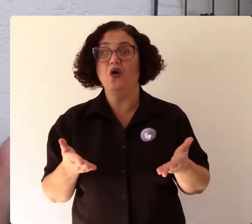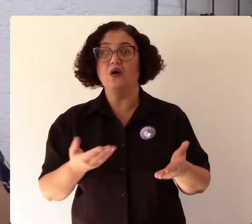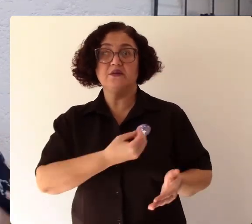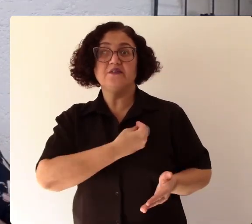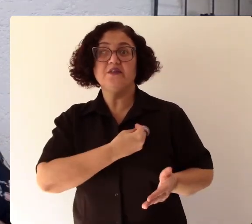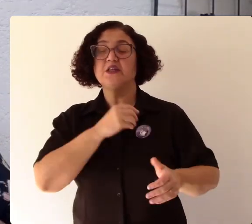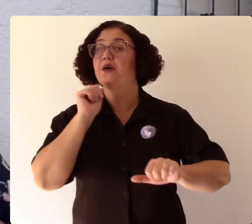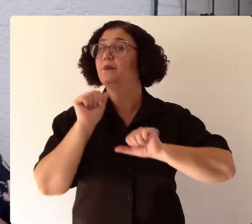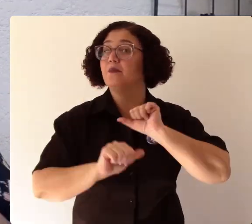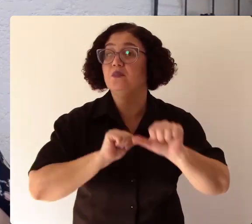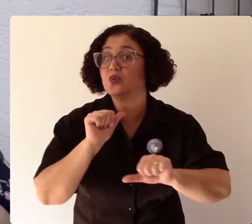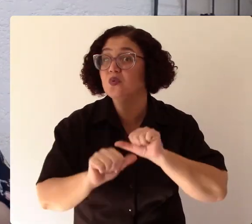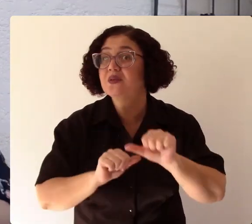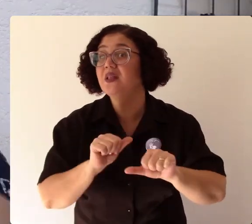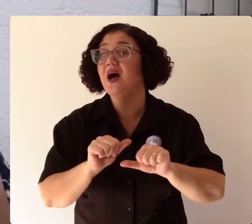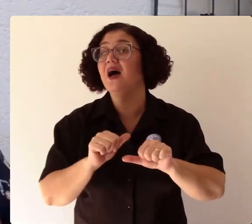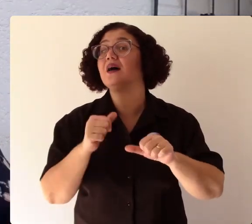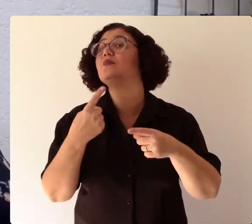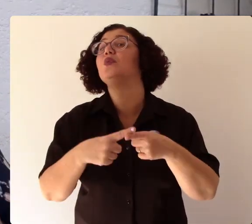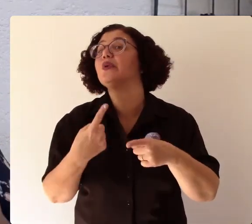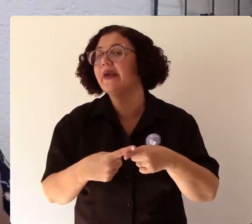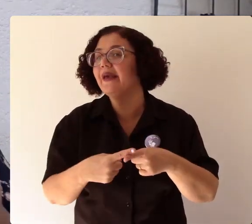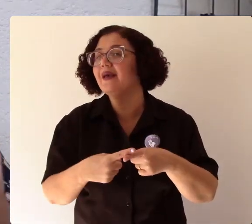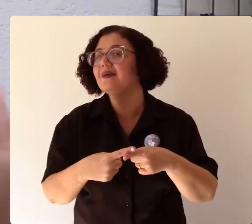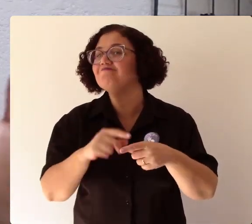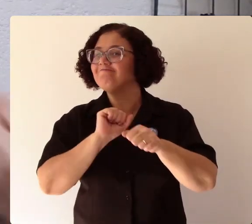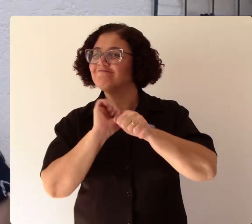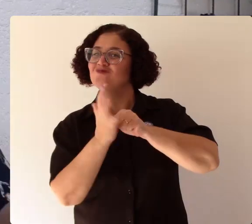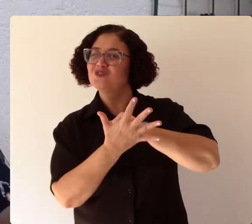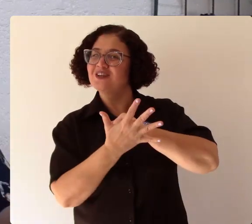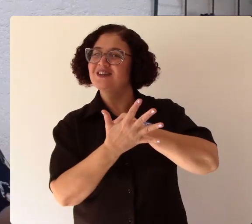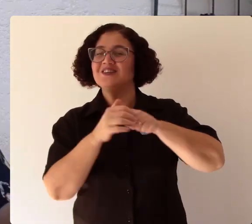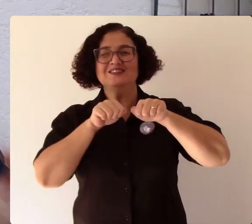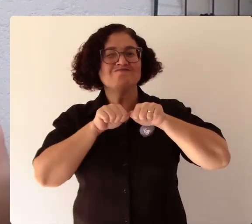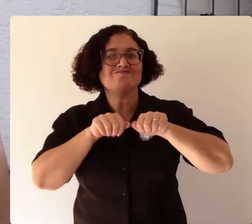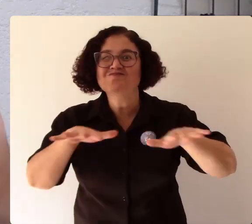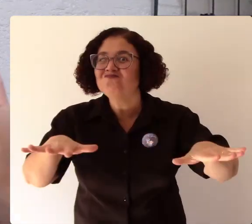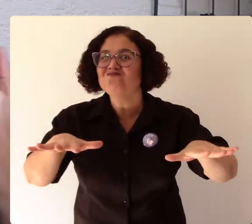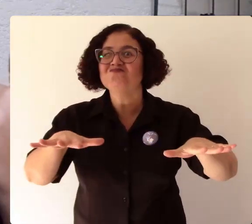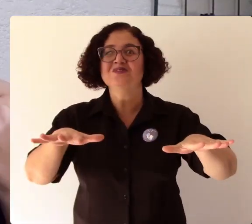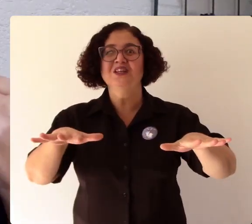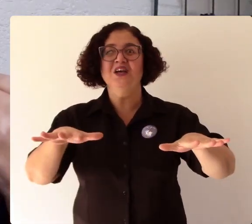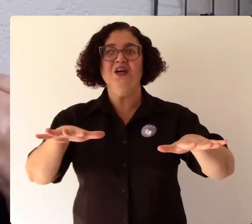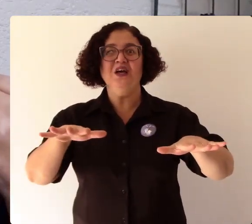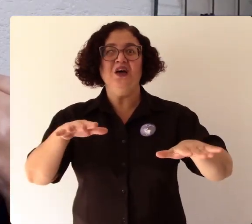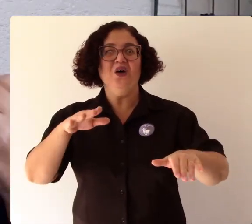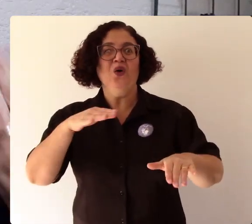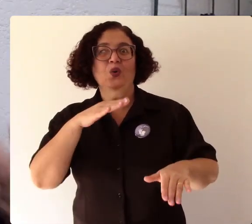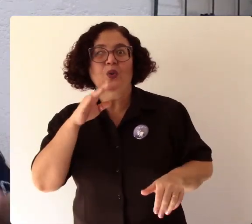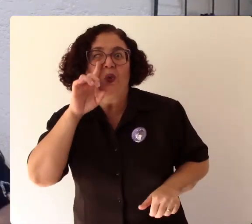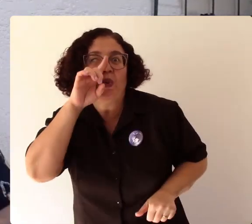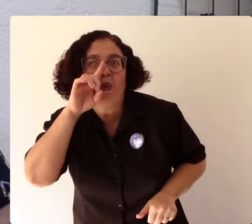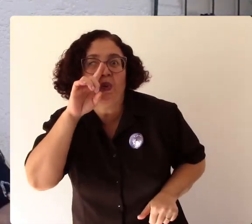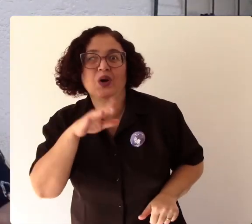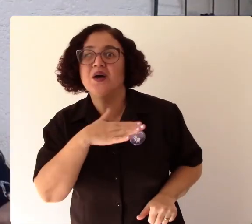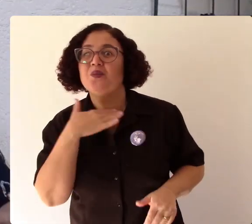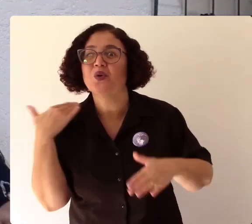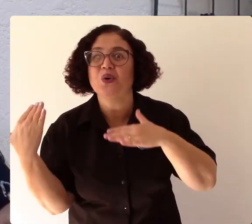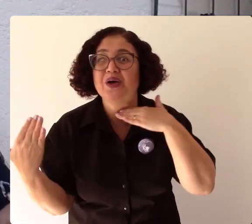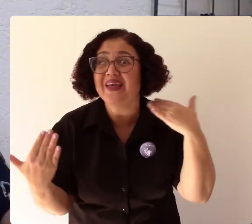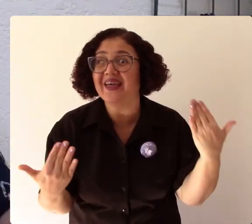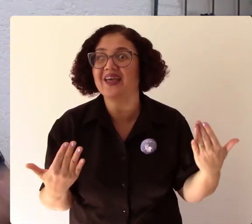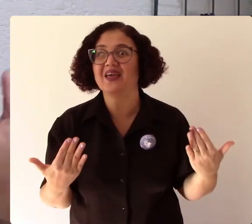rotina em função de um vírus de letalidade alta de de